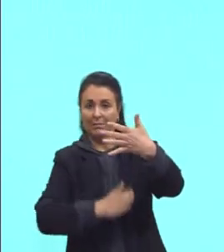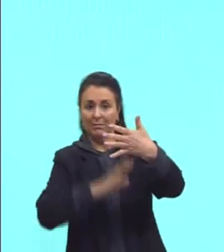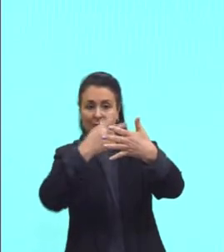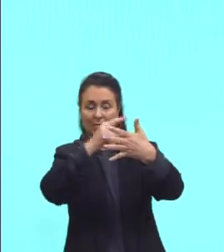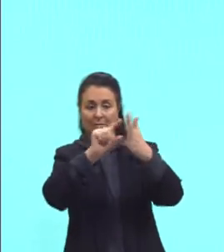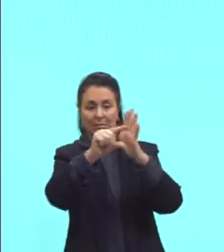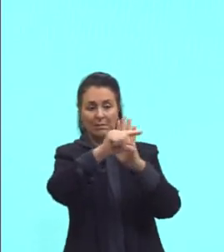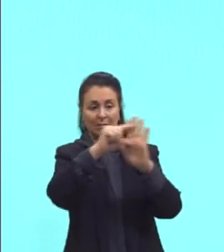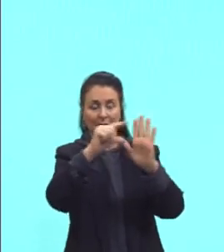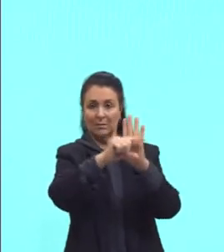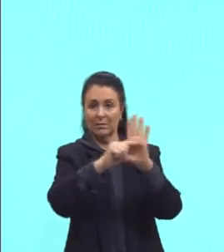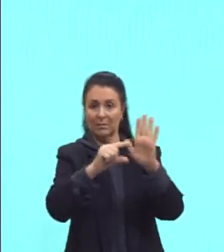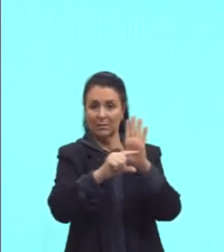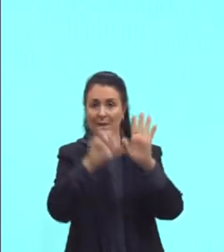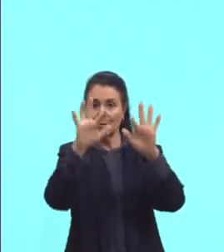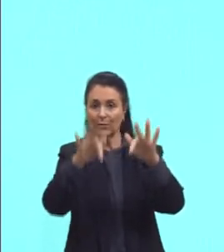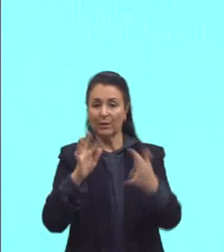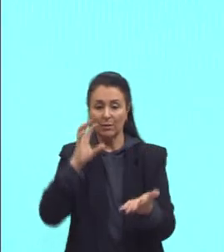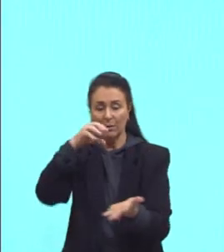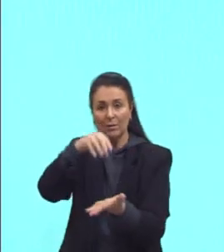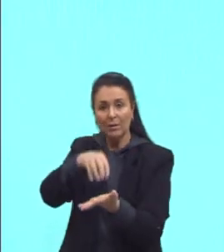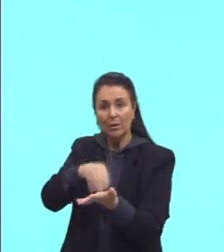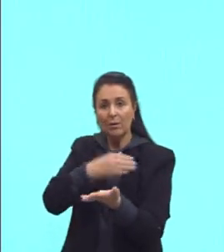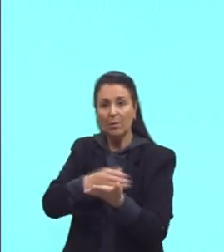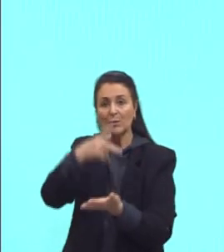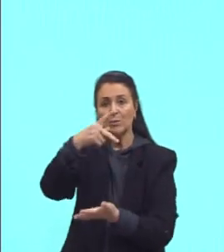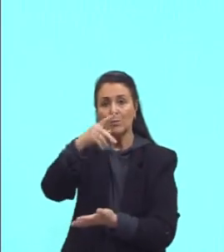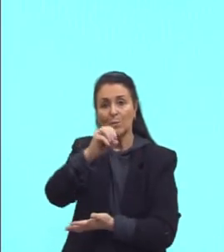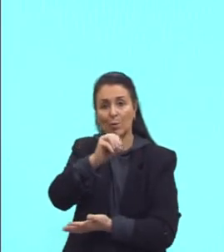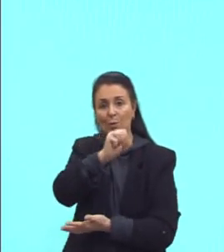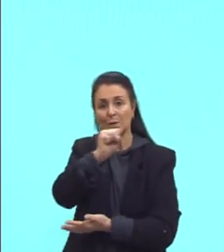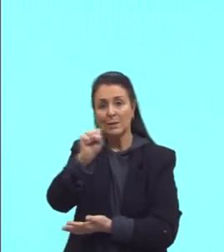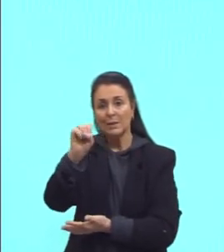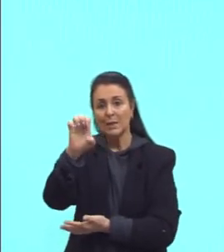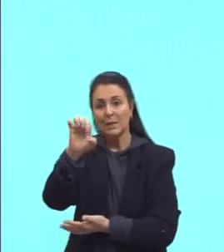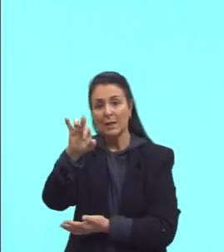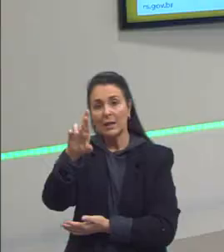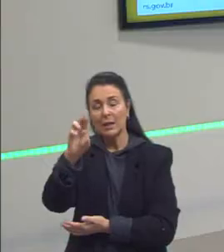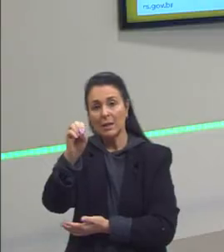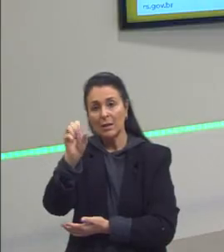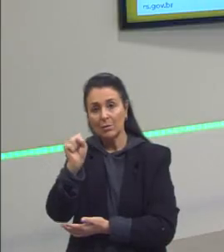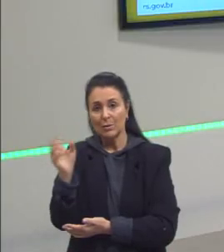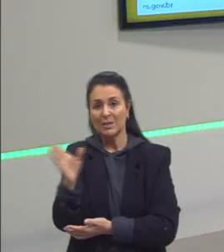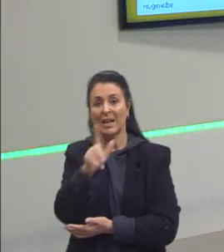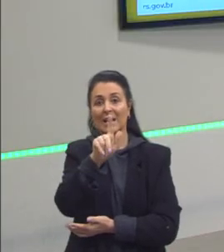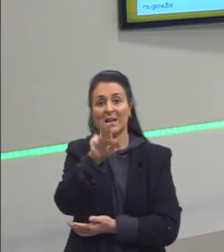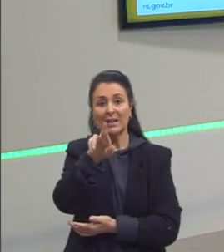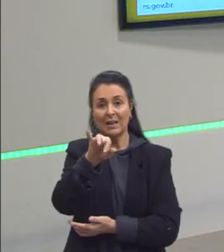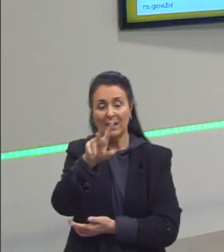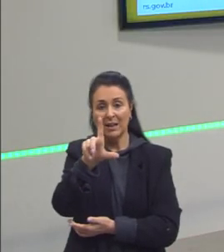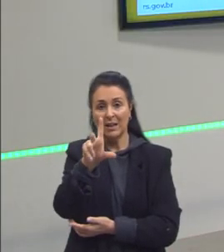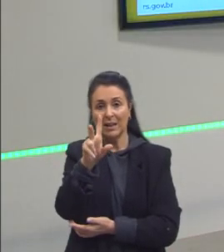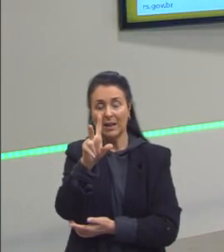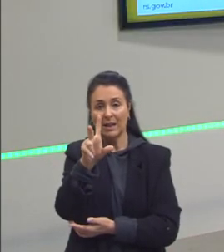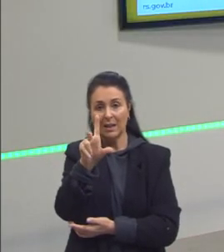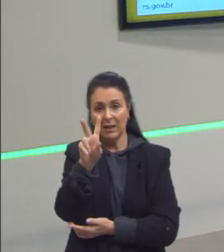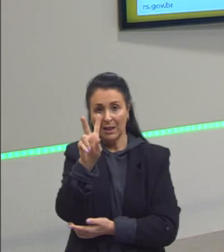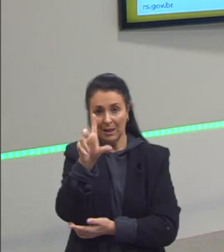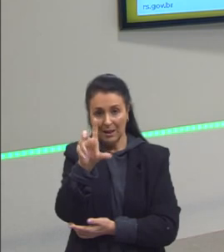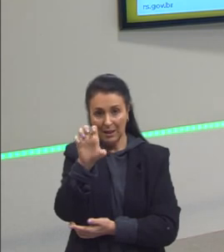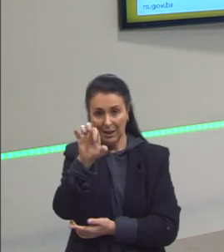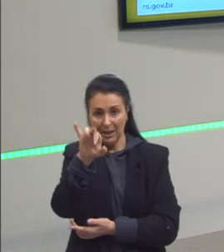dessa questão colonial, gente tem os poceiros e grileiros, tá, gurizada? O é um poceiro? Existe uma diferença entre você ter a posse e você